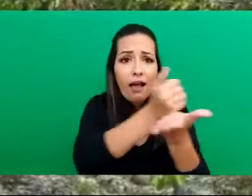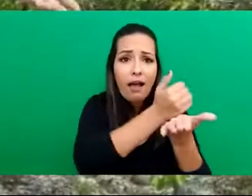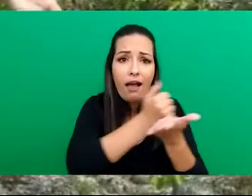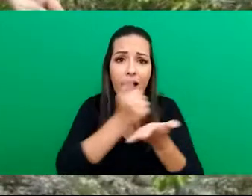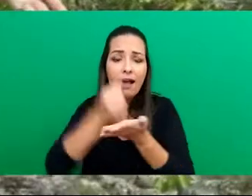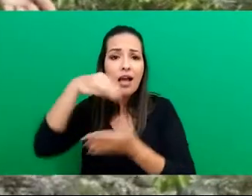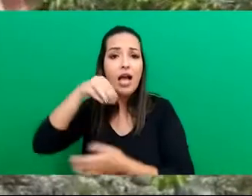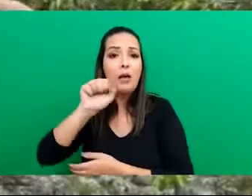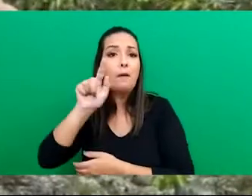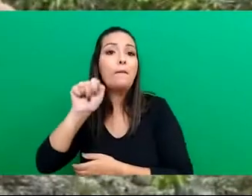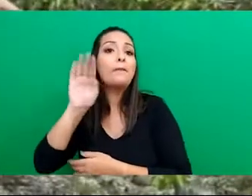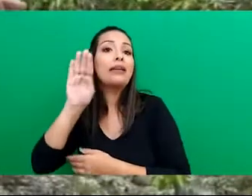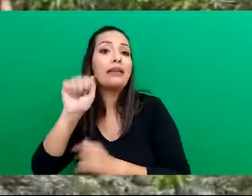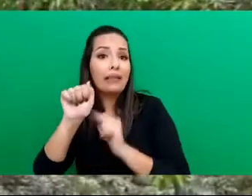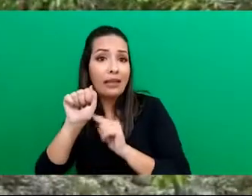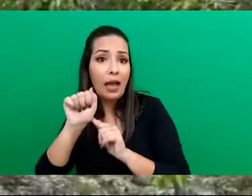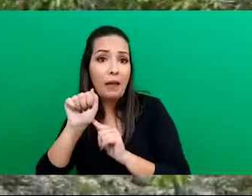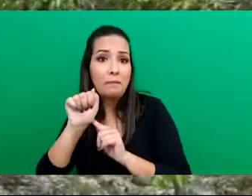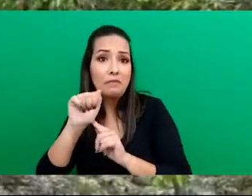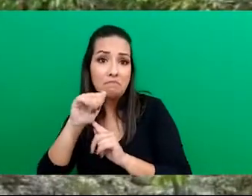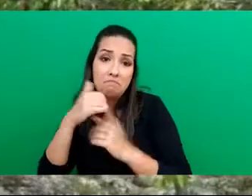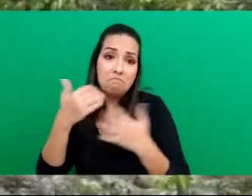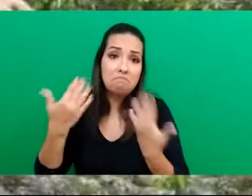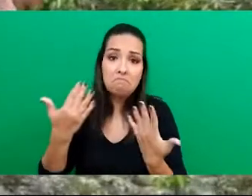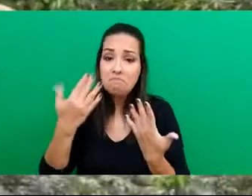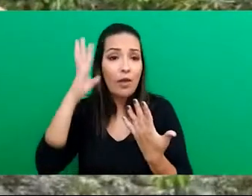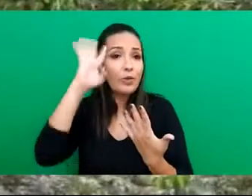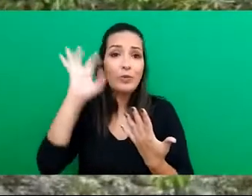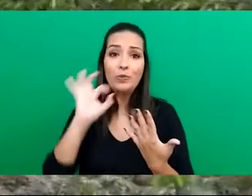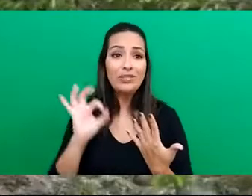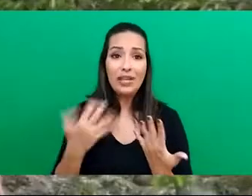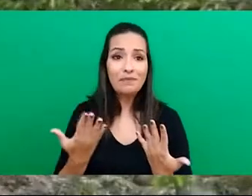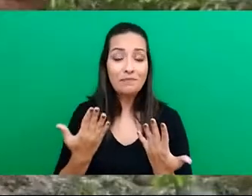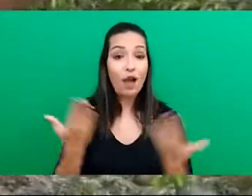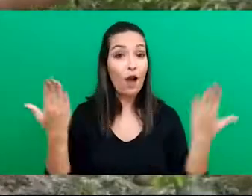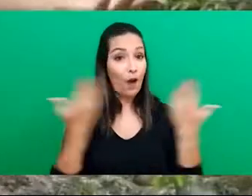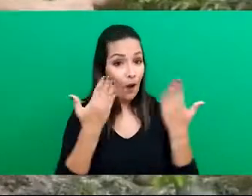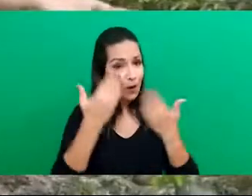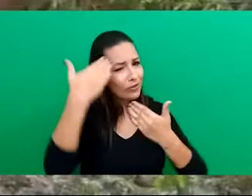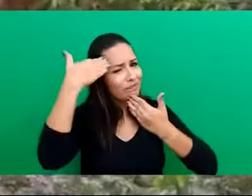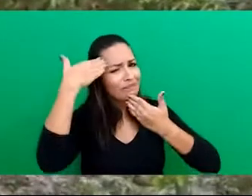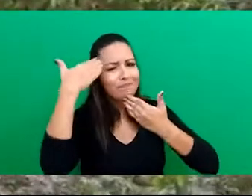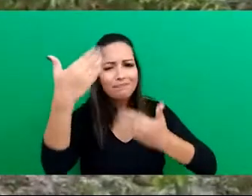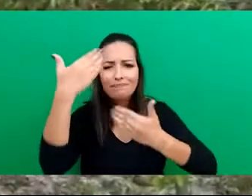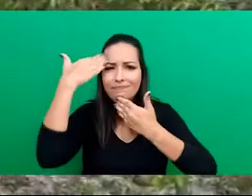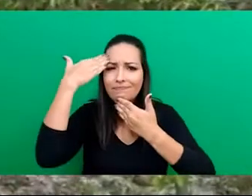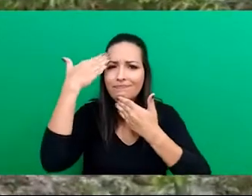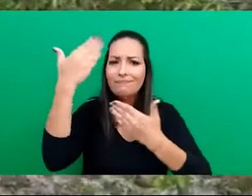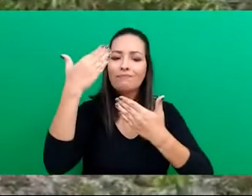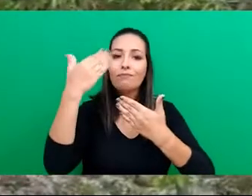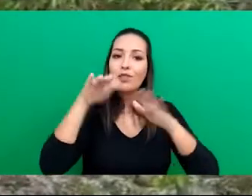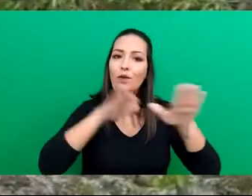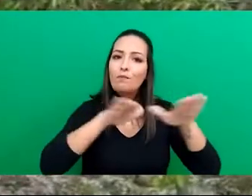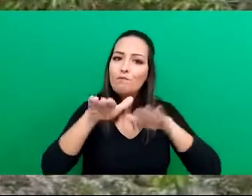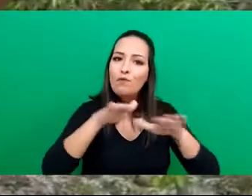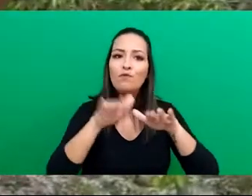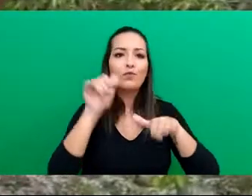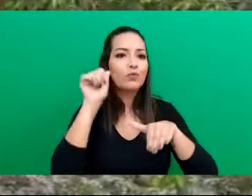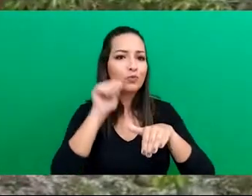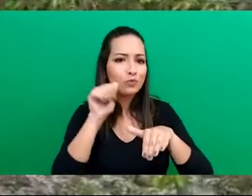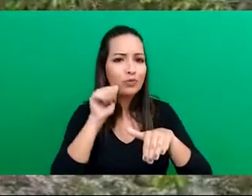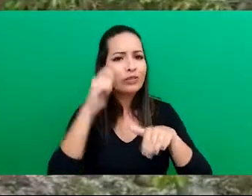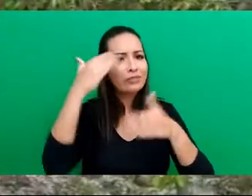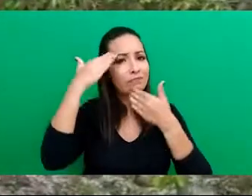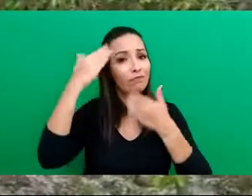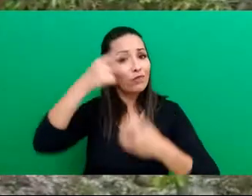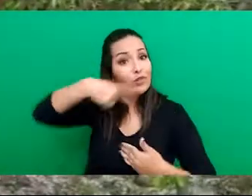desde criança, na verdade, eu catava mangaba, mas não sabia que eu era uma catadora de mangaba. Hoje eu agradeço tudo ao movimento. O movimento foi uma escola